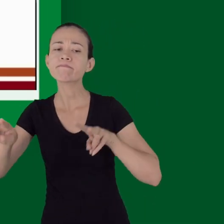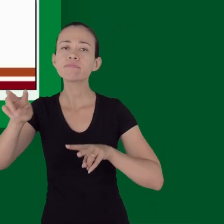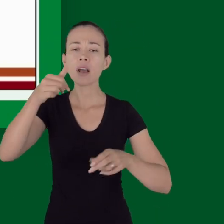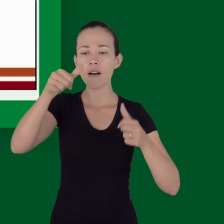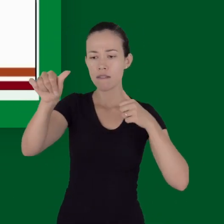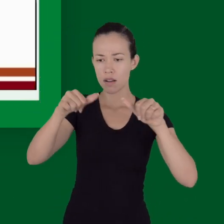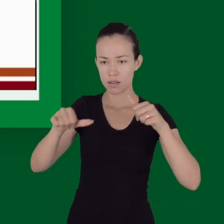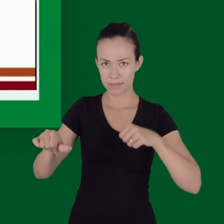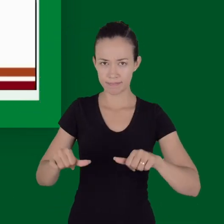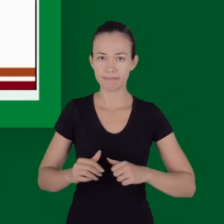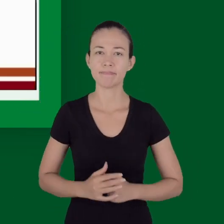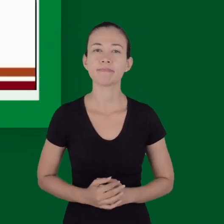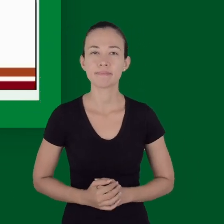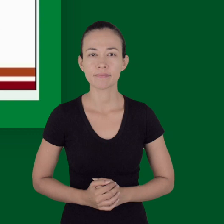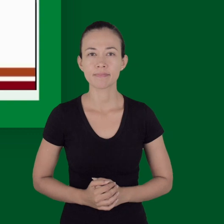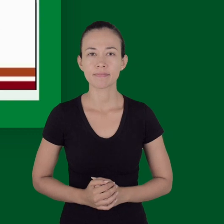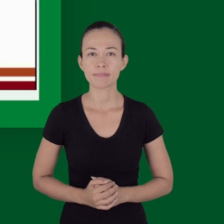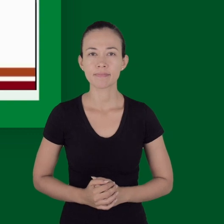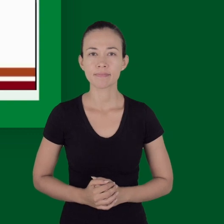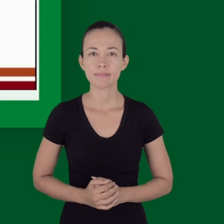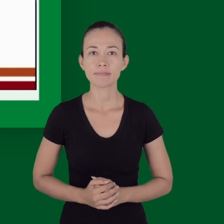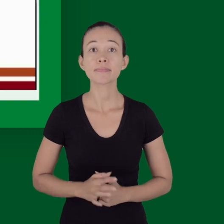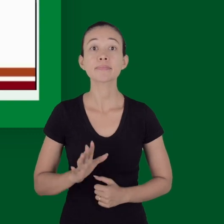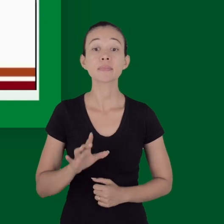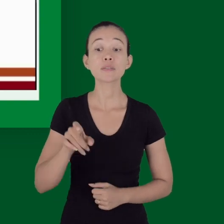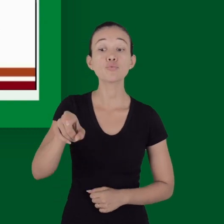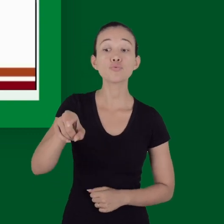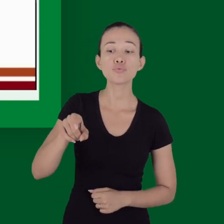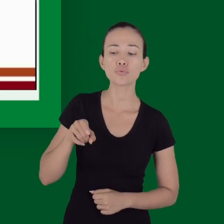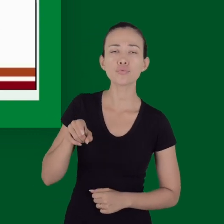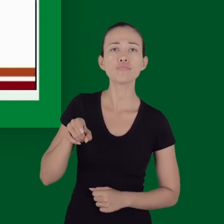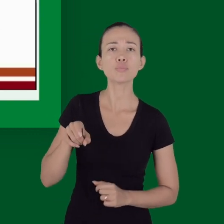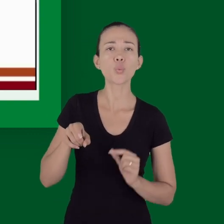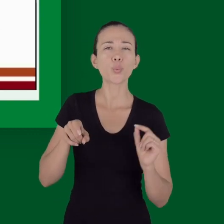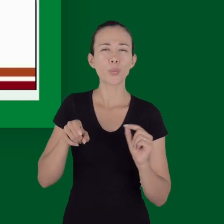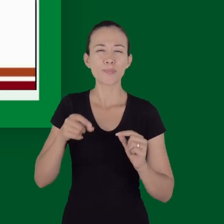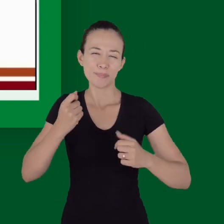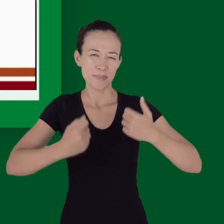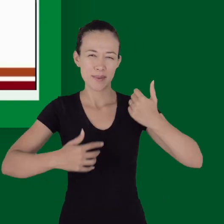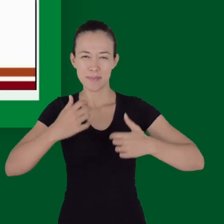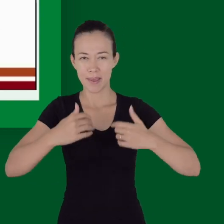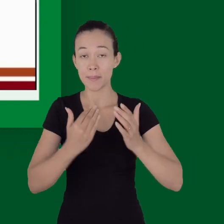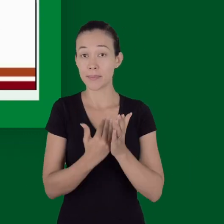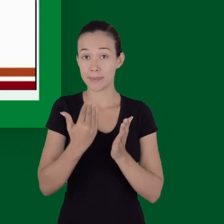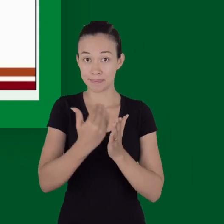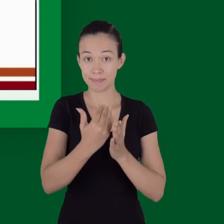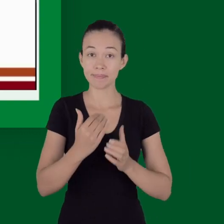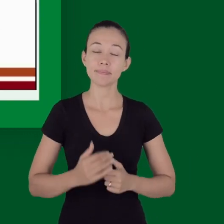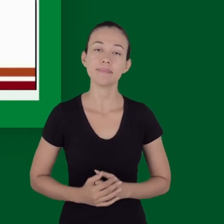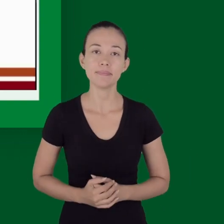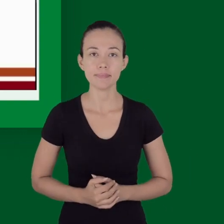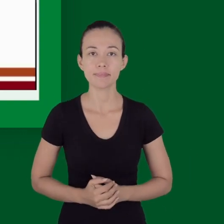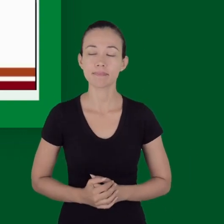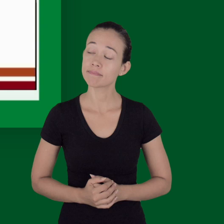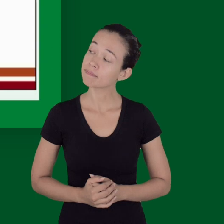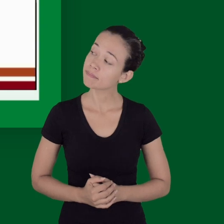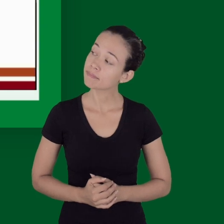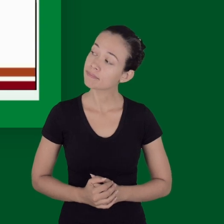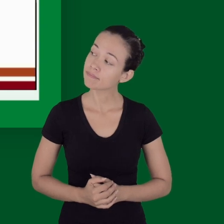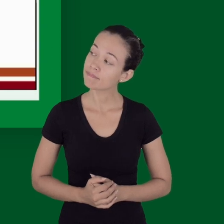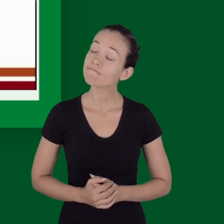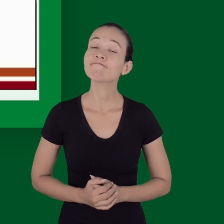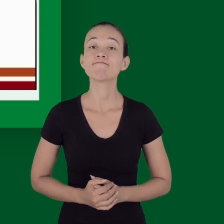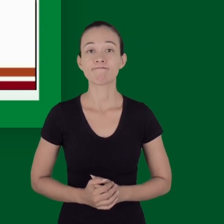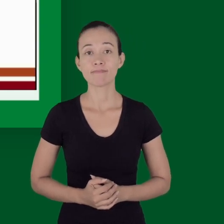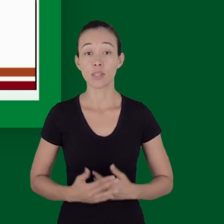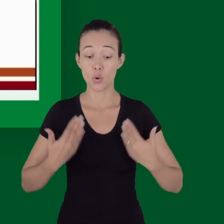Falando um pouco, então, do X, né, que é o enfoque aqui da nossa aula sobre o choque hemorrágico. A